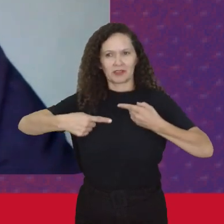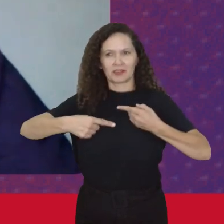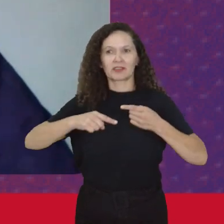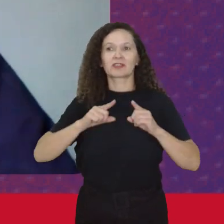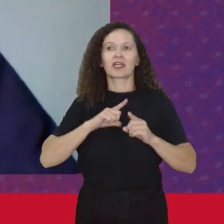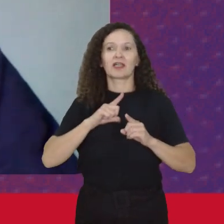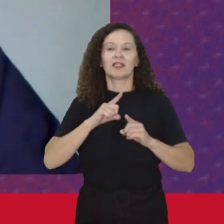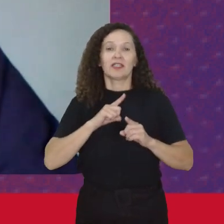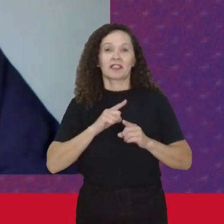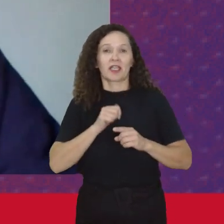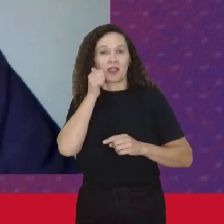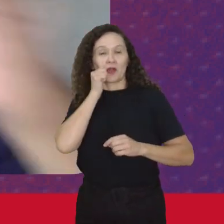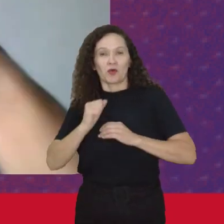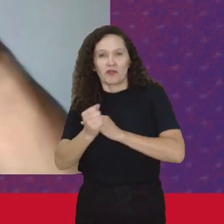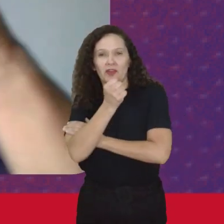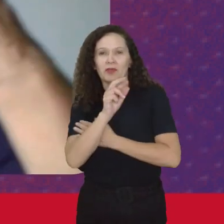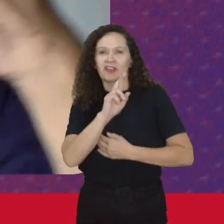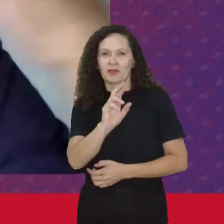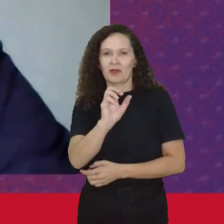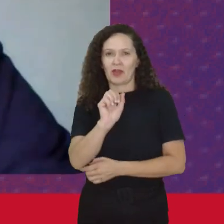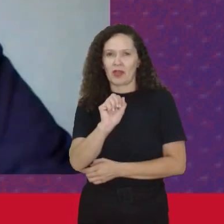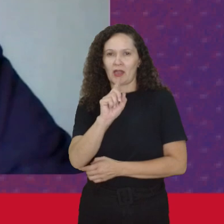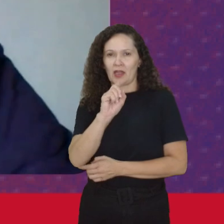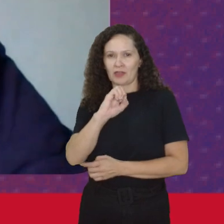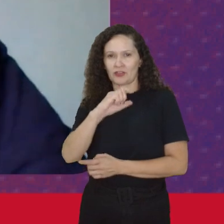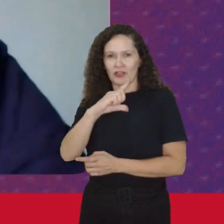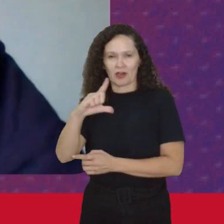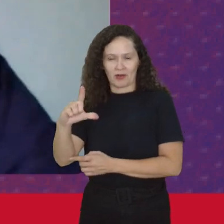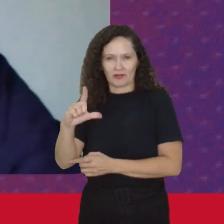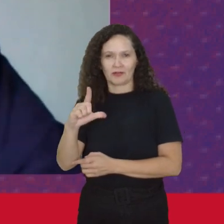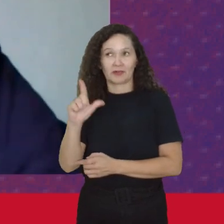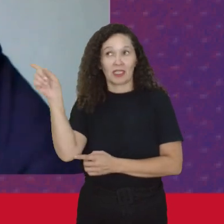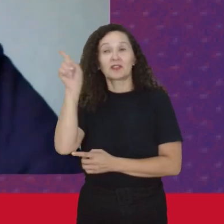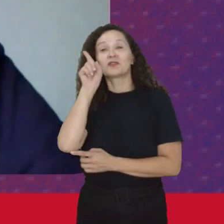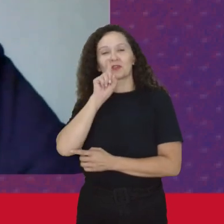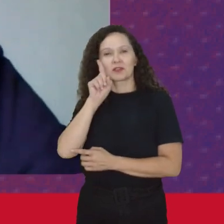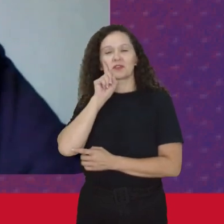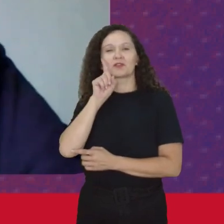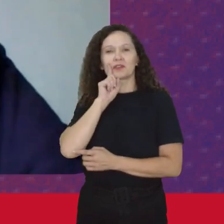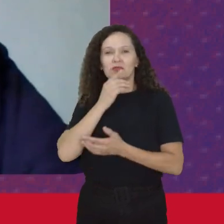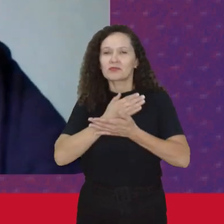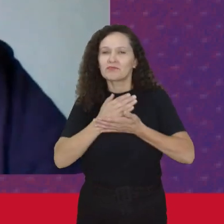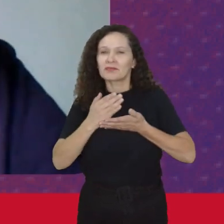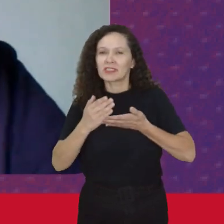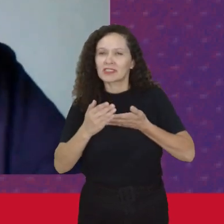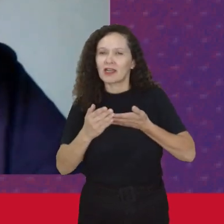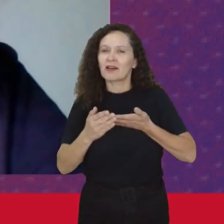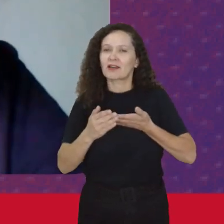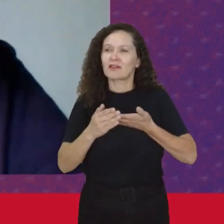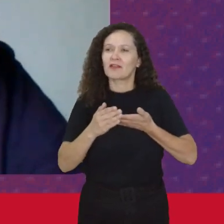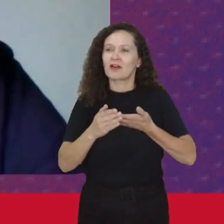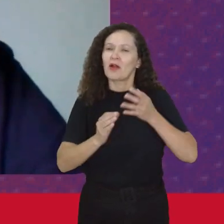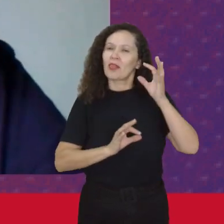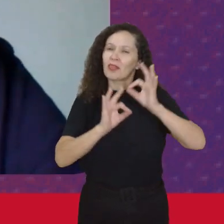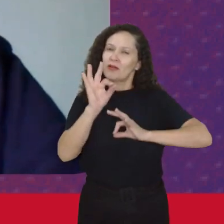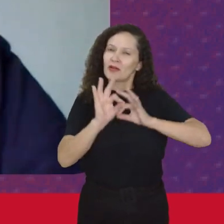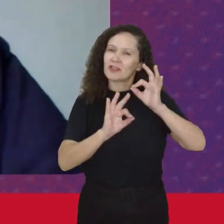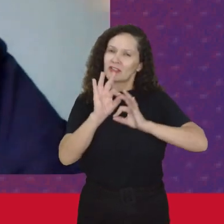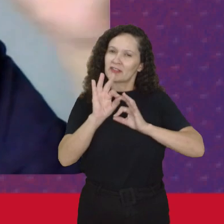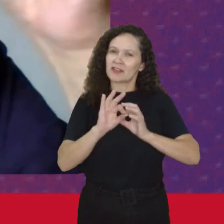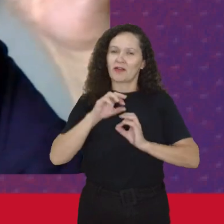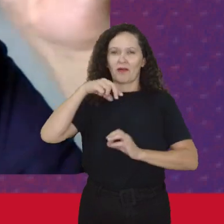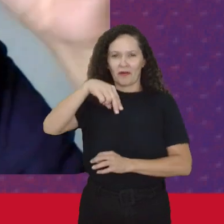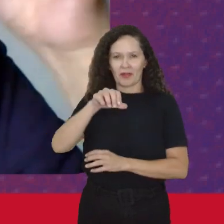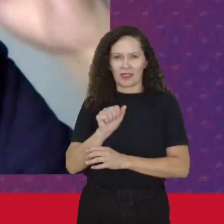Sendo que nos Estados Unidos Várias Do feminismo radical Iniciaram Dentro da Nau Que é a Organização Nacional De Mulheres